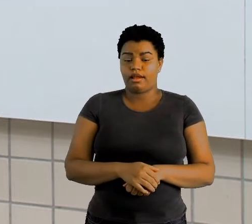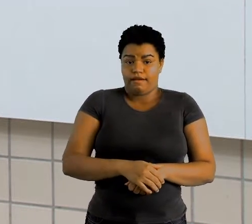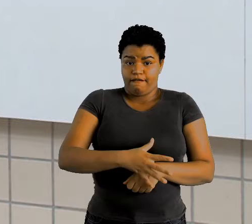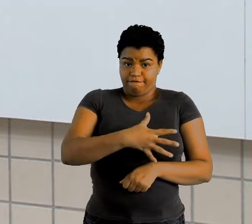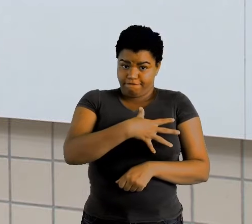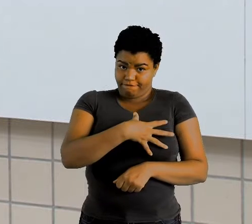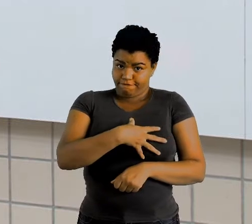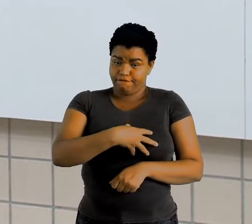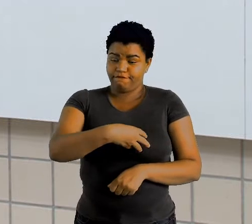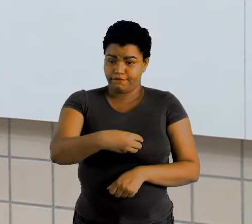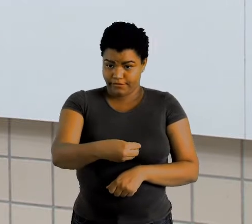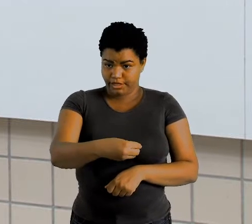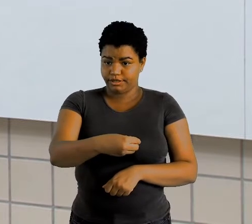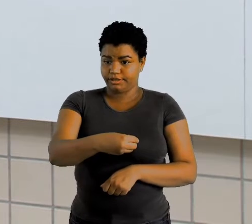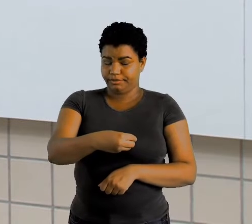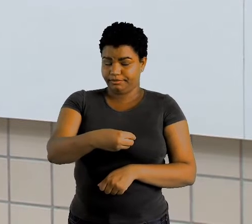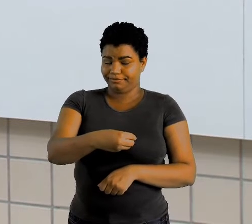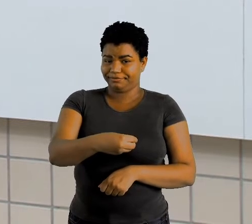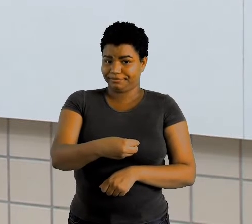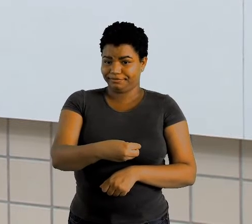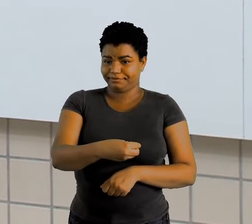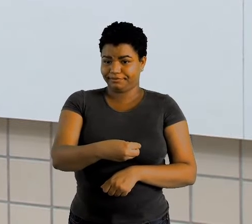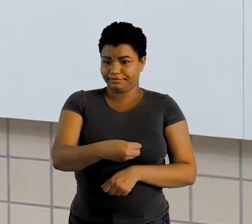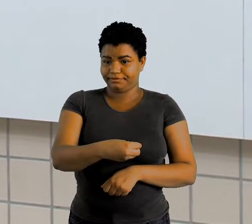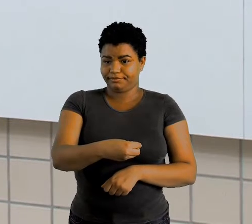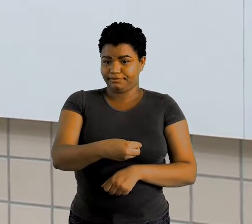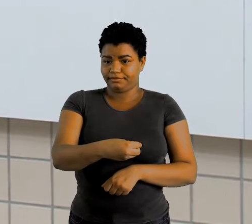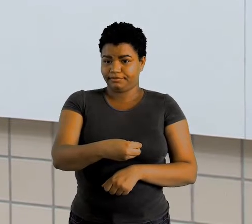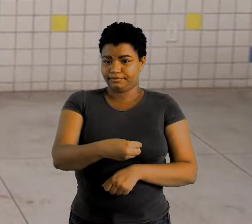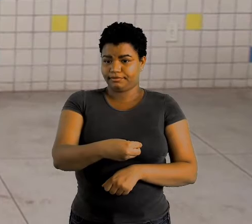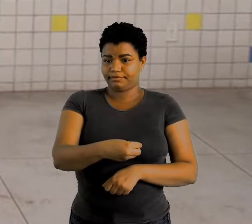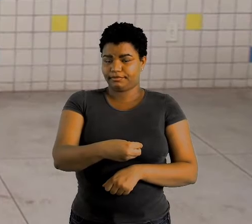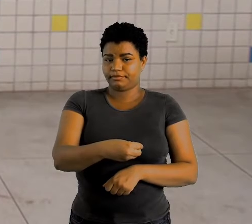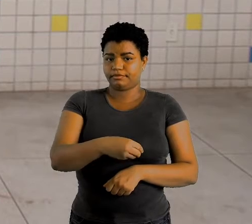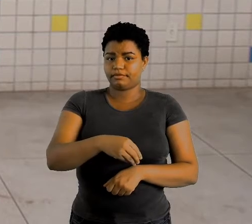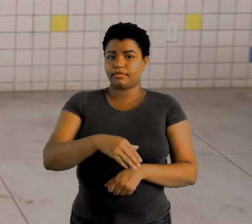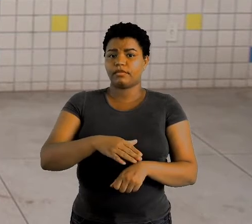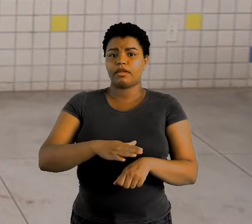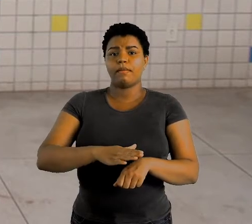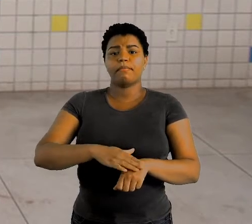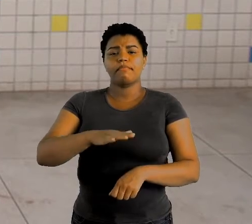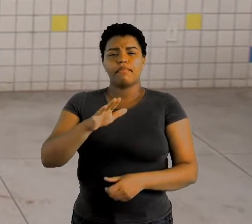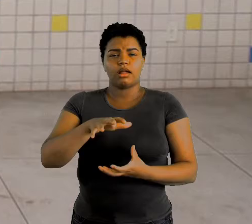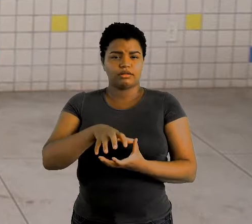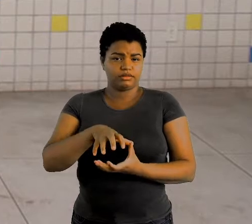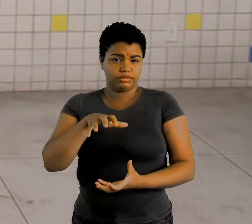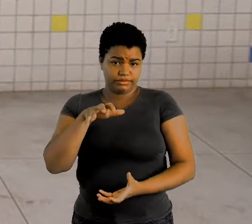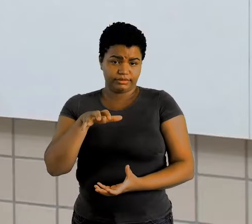mais velhas